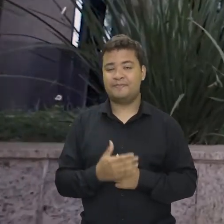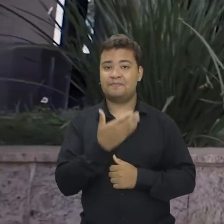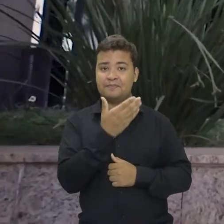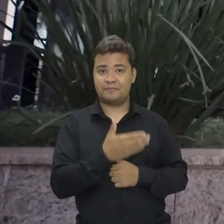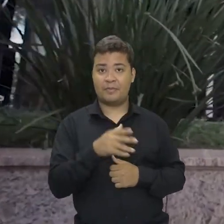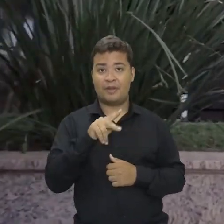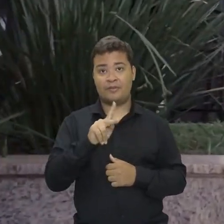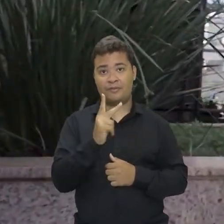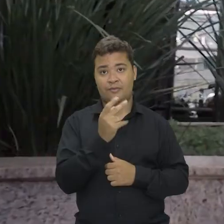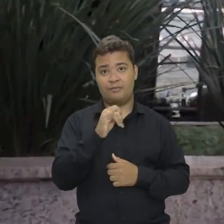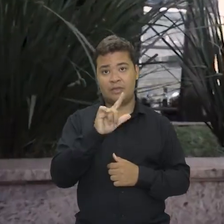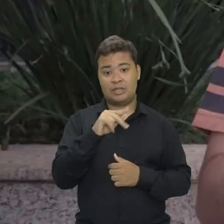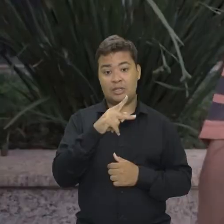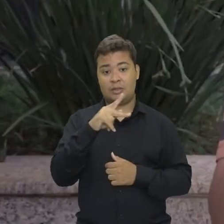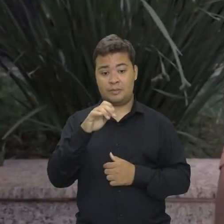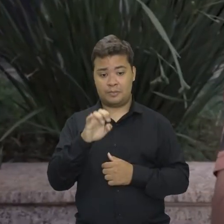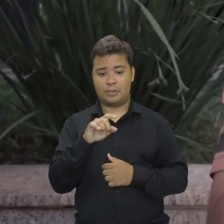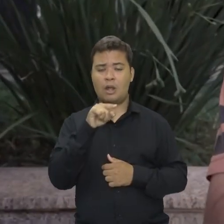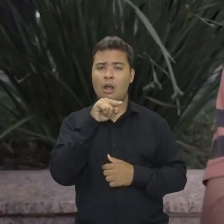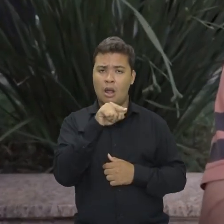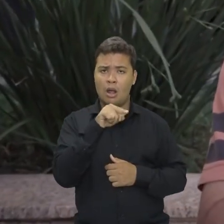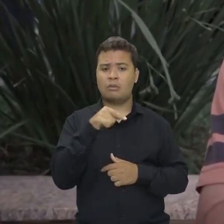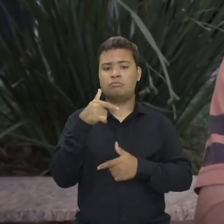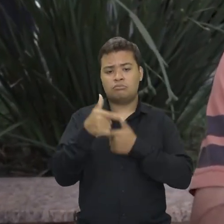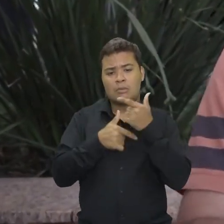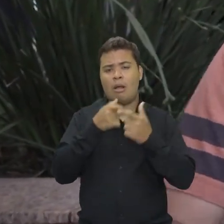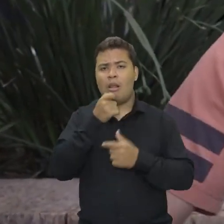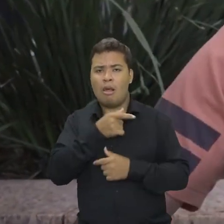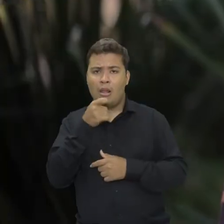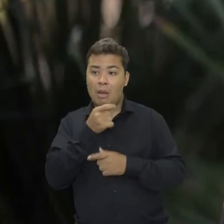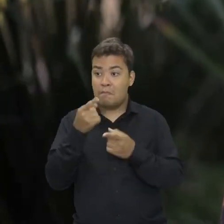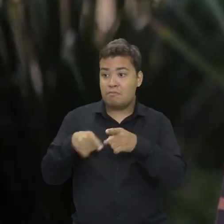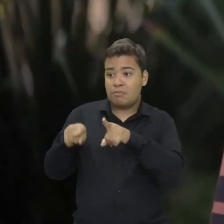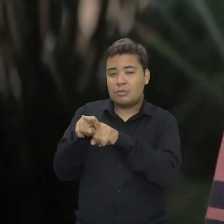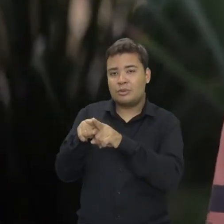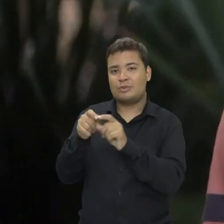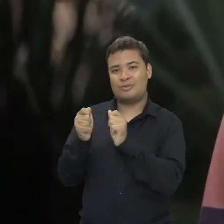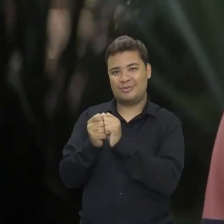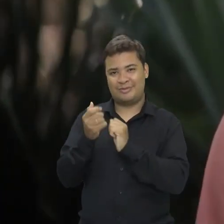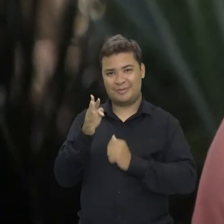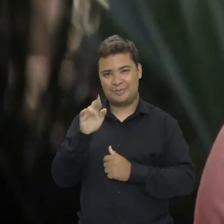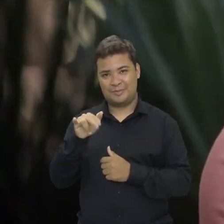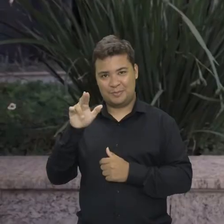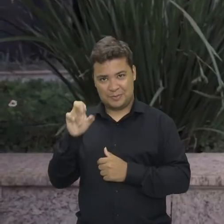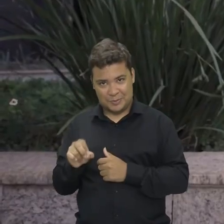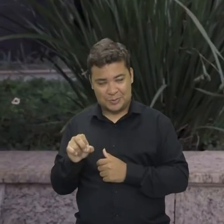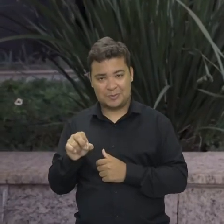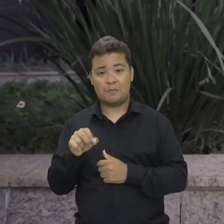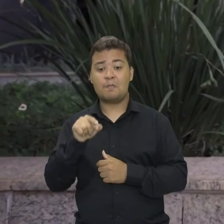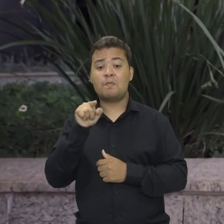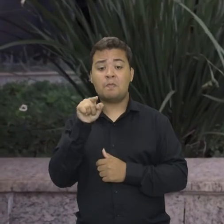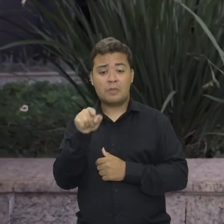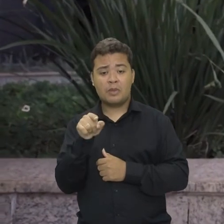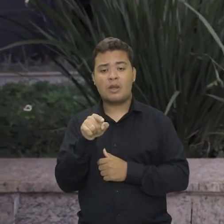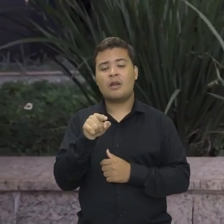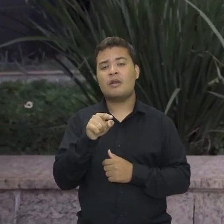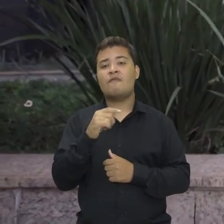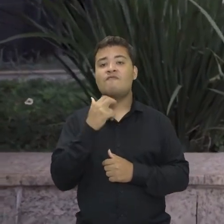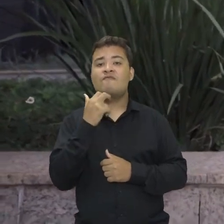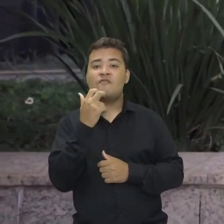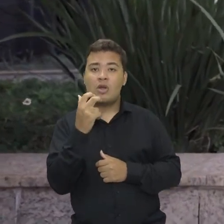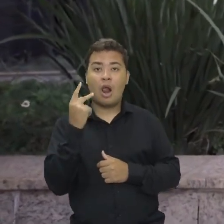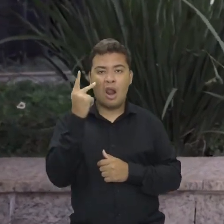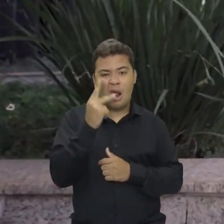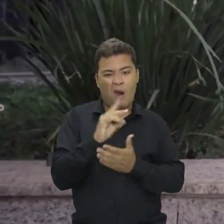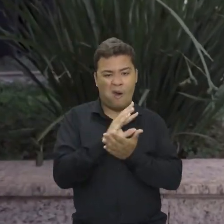publicitário e radialista. trabalha em parceria com Bruno Sartori. A função dele é imitar a voz de políticos para ser